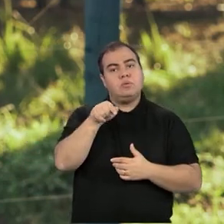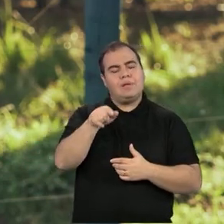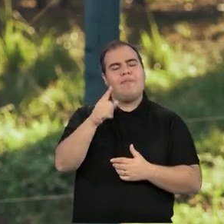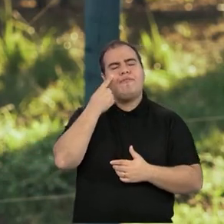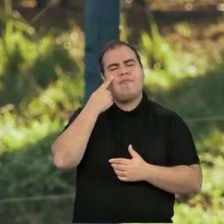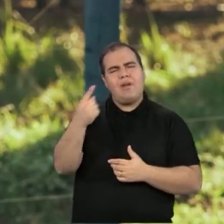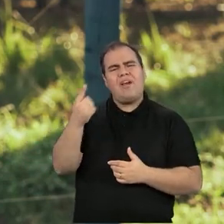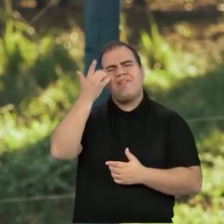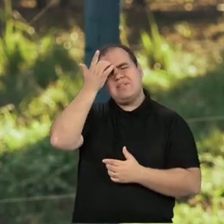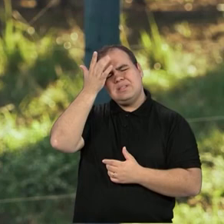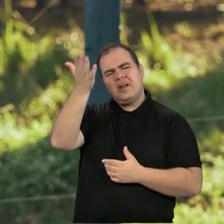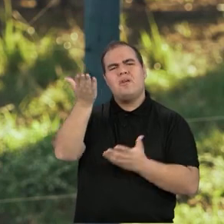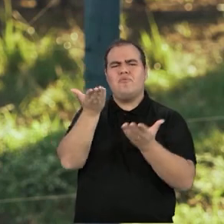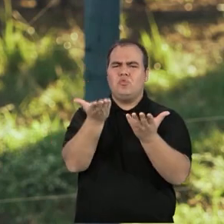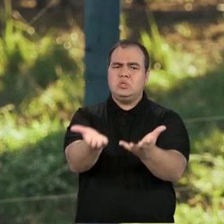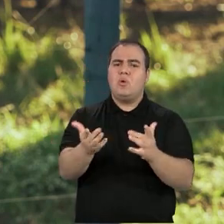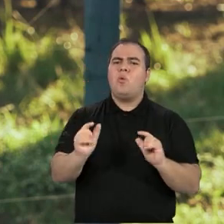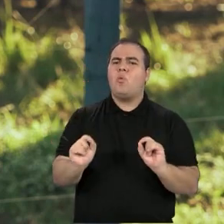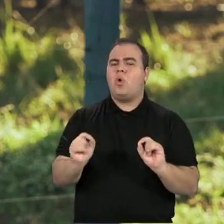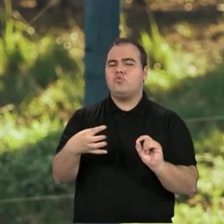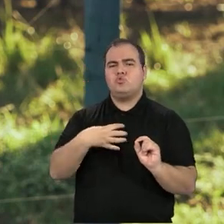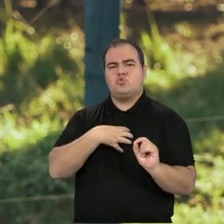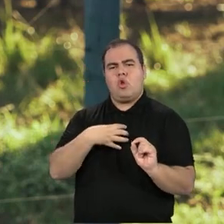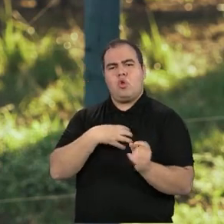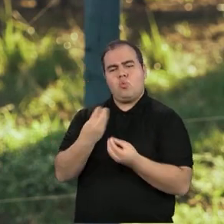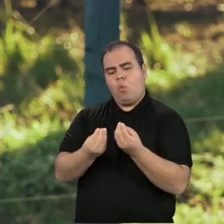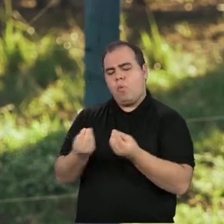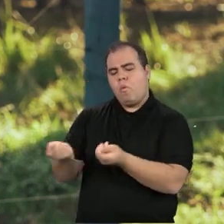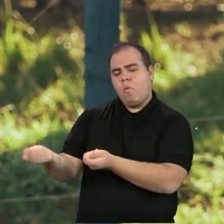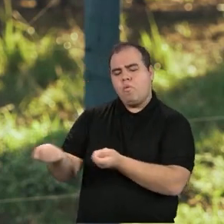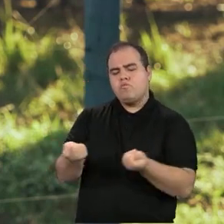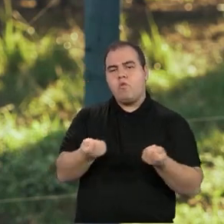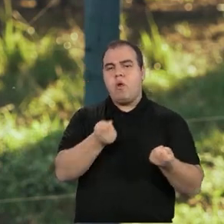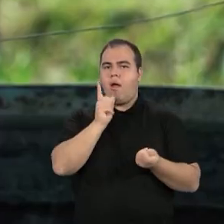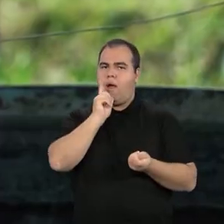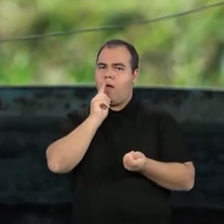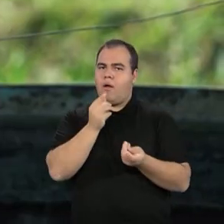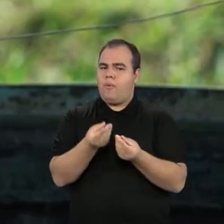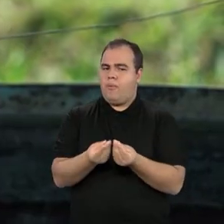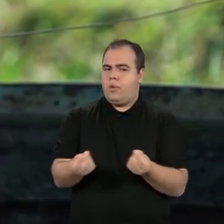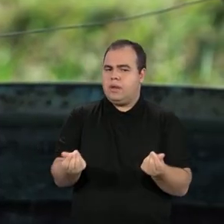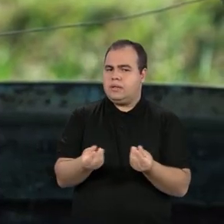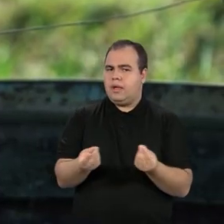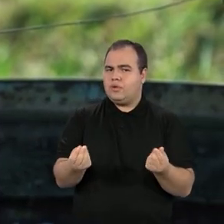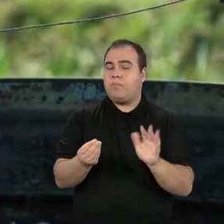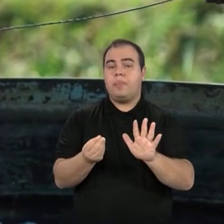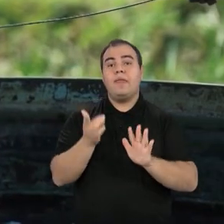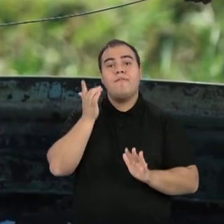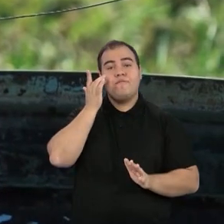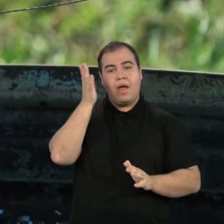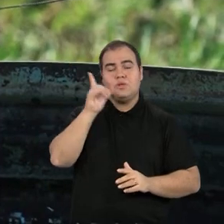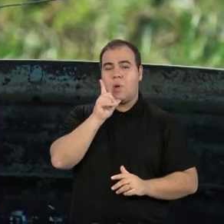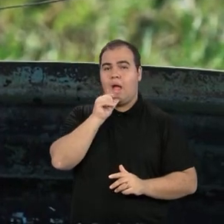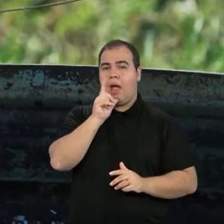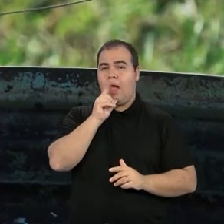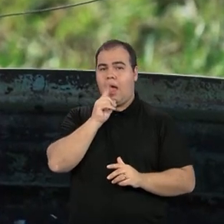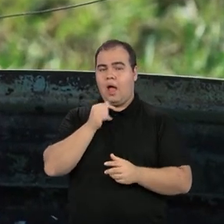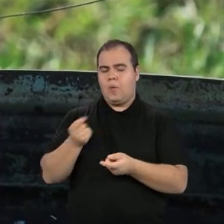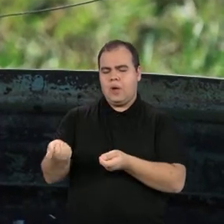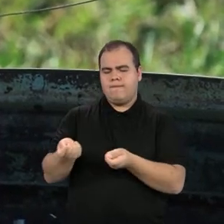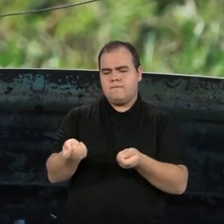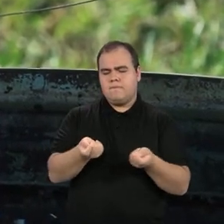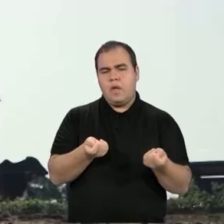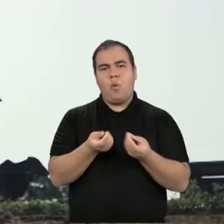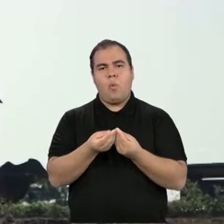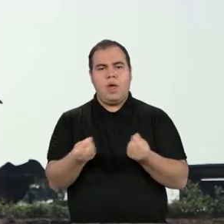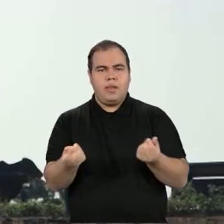facilidade para você, que é o quê? A forma como você controla a qualidade da água. É muito mais fácil eu controlar a qualidade da água em bebedouros,